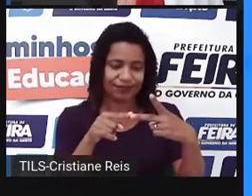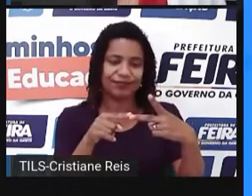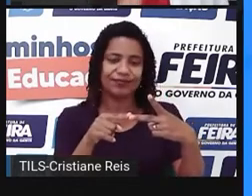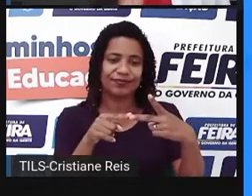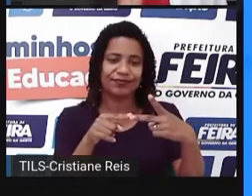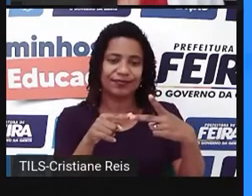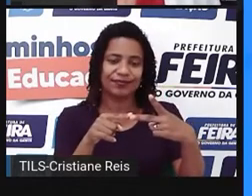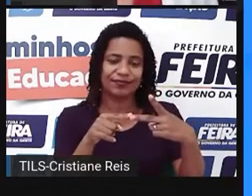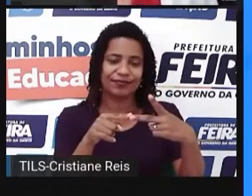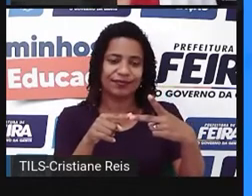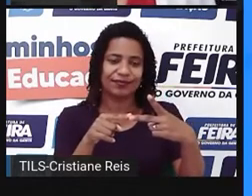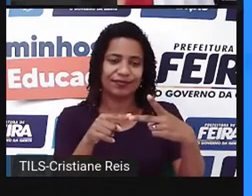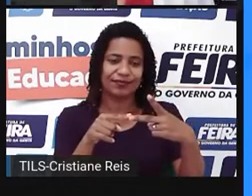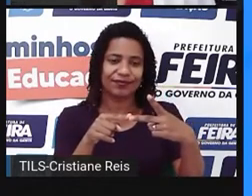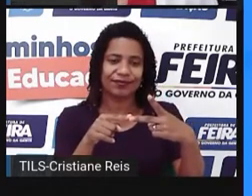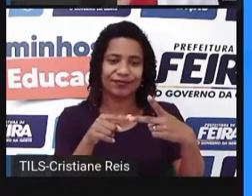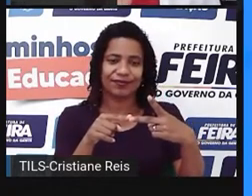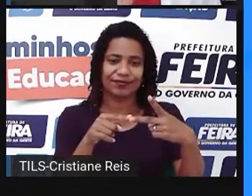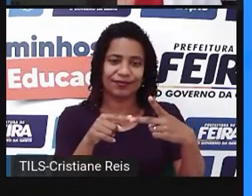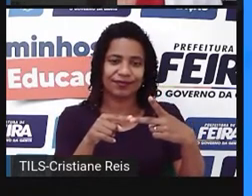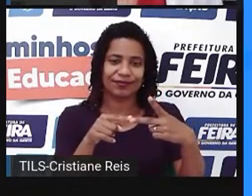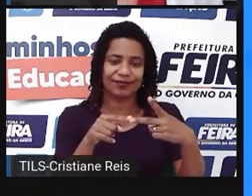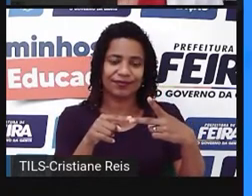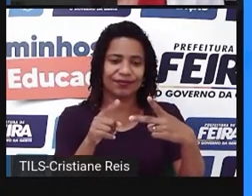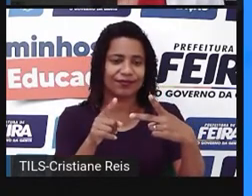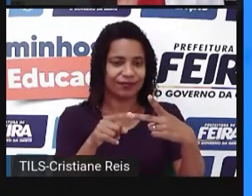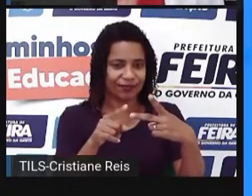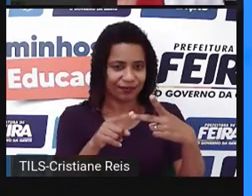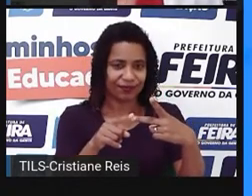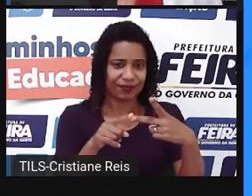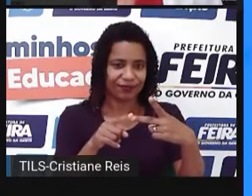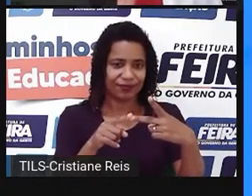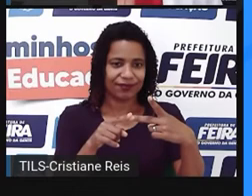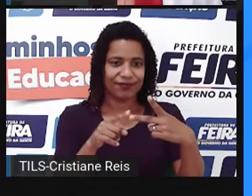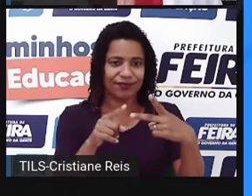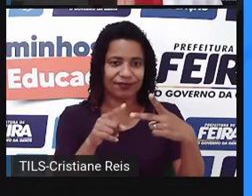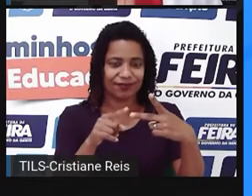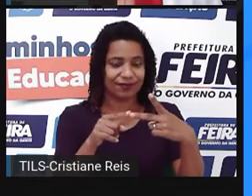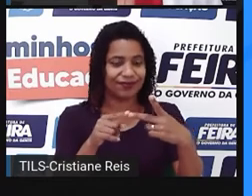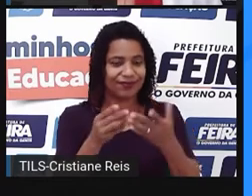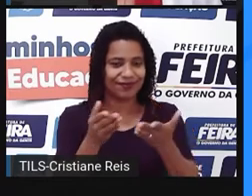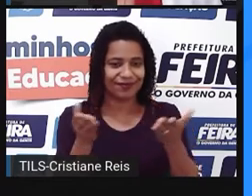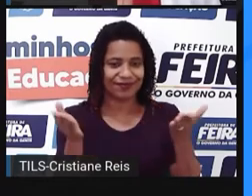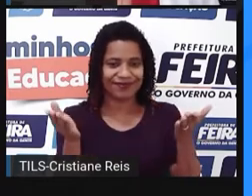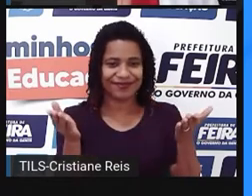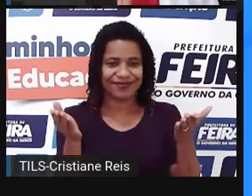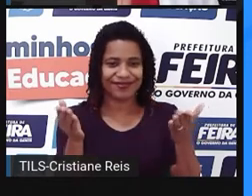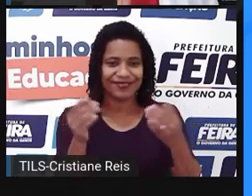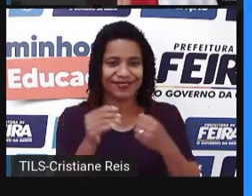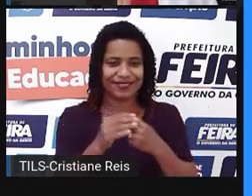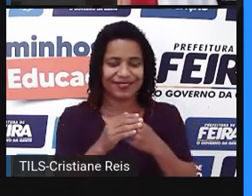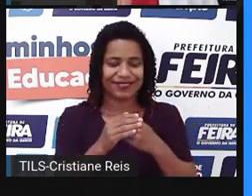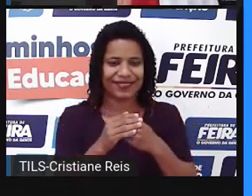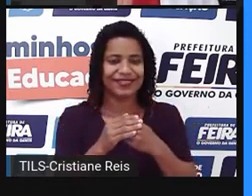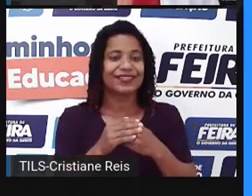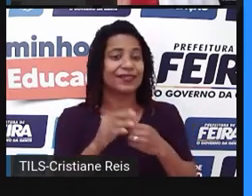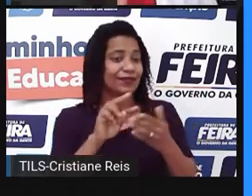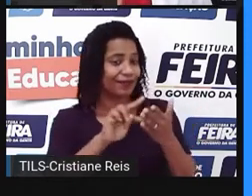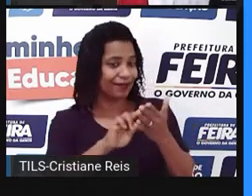Take a screenshot of the conversation, stop chatting, tell, and add to your trust.